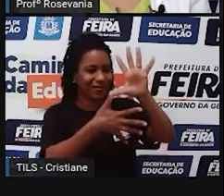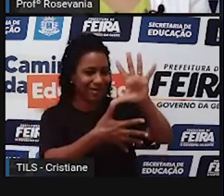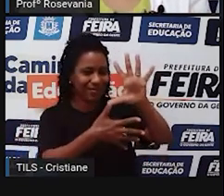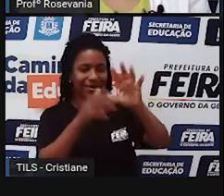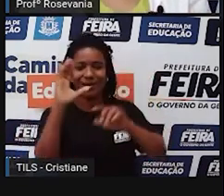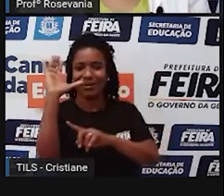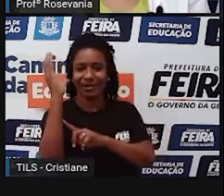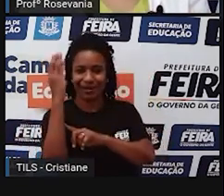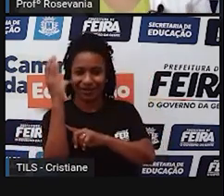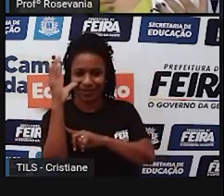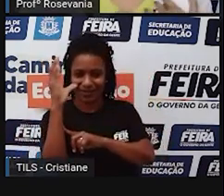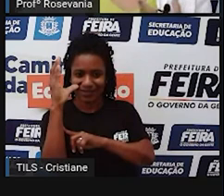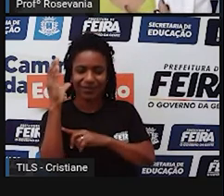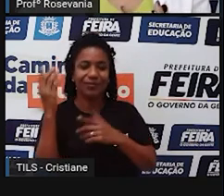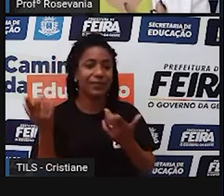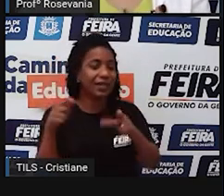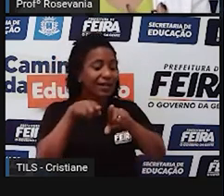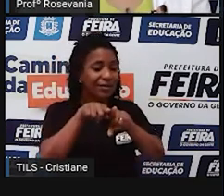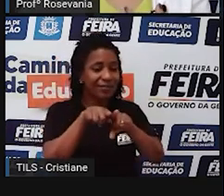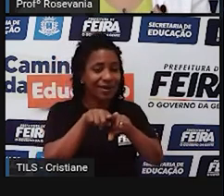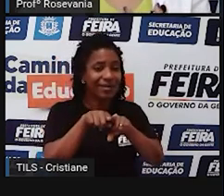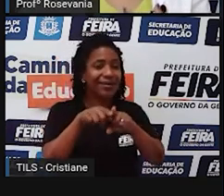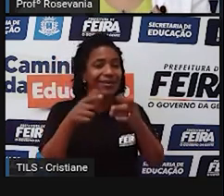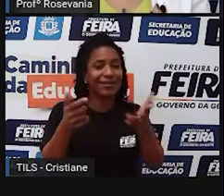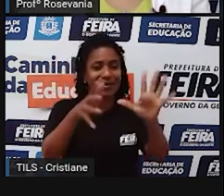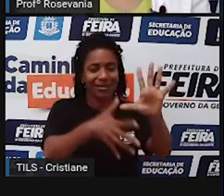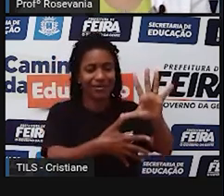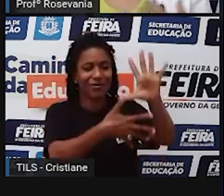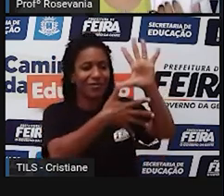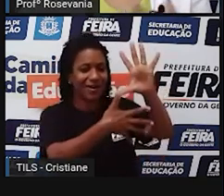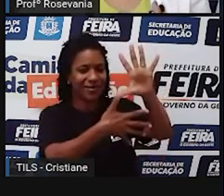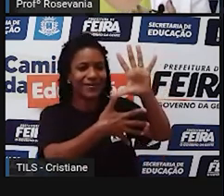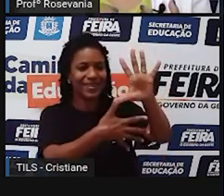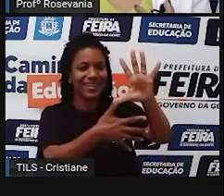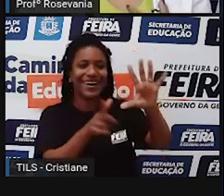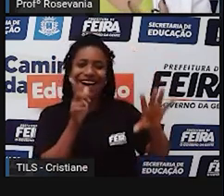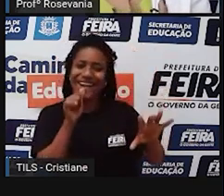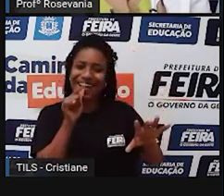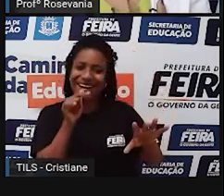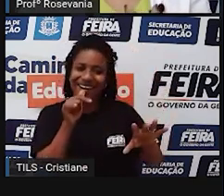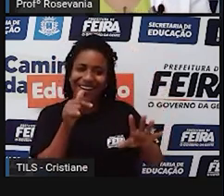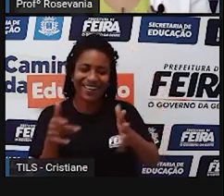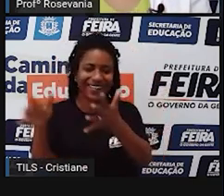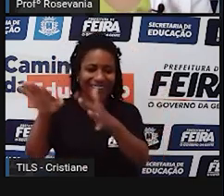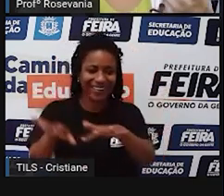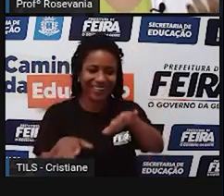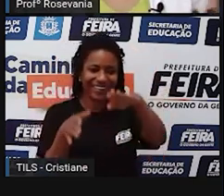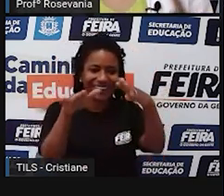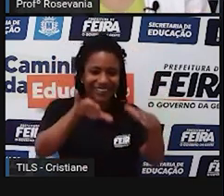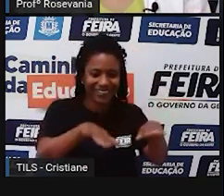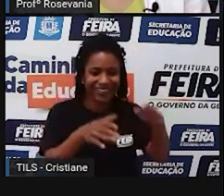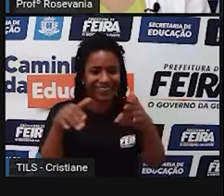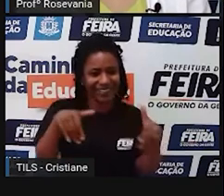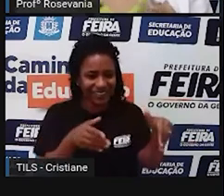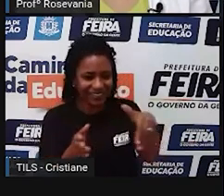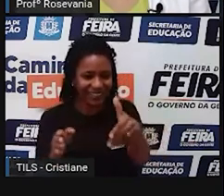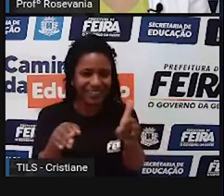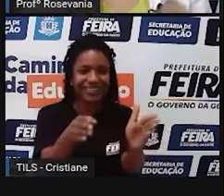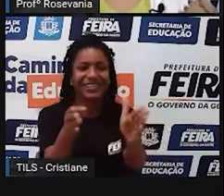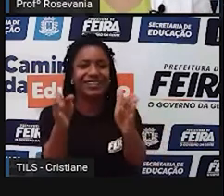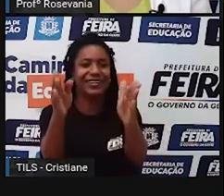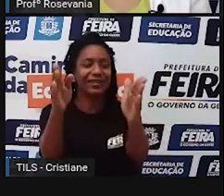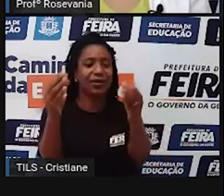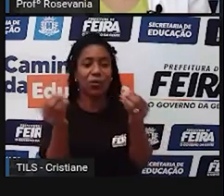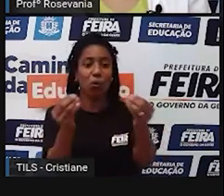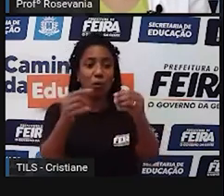representar o clima, o mapa hidrográfico, hidrológico, o mapa hidrográfico, né, que vai representar os rios, as